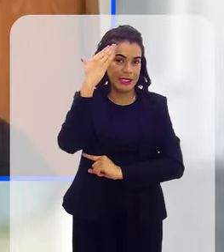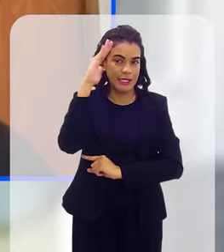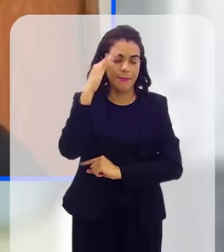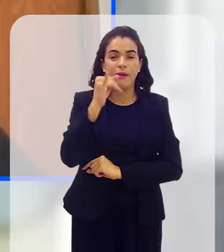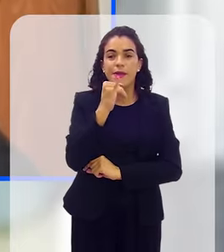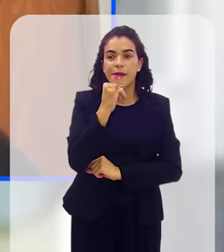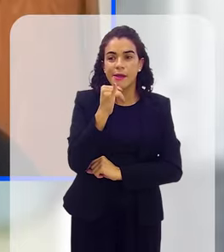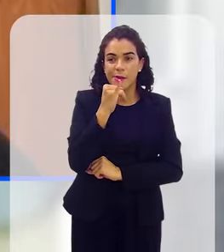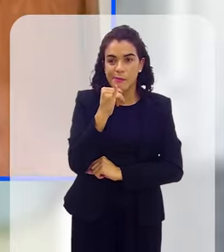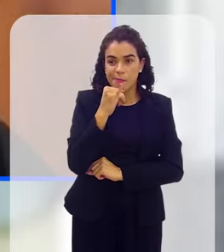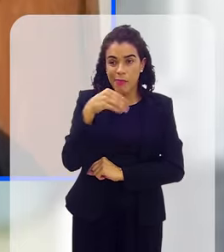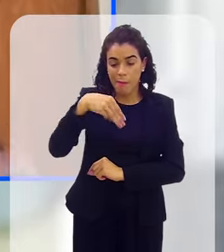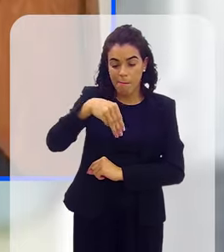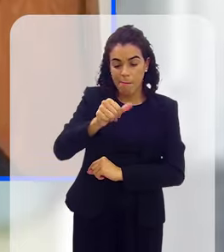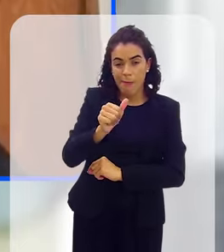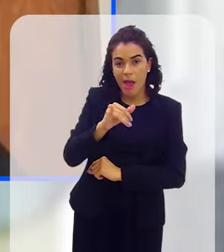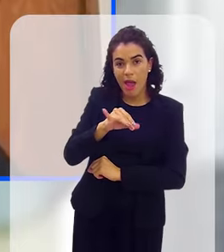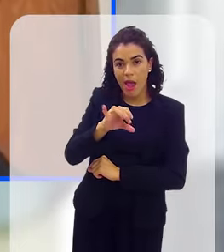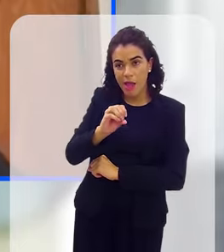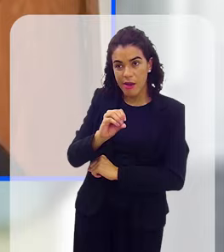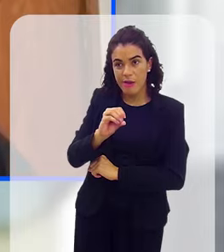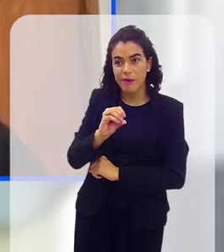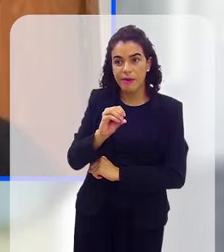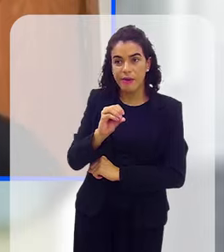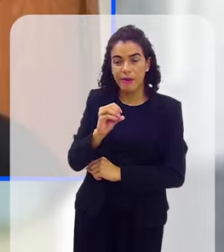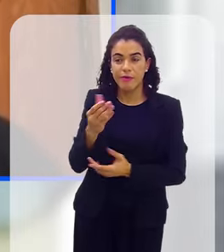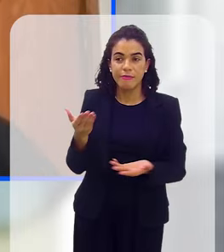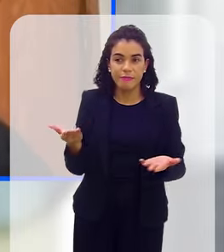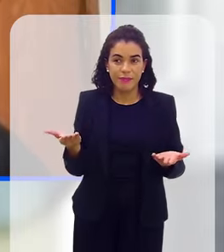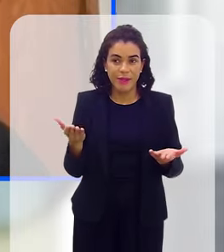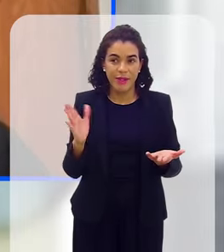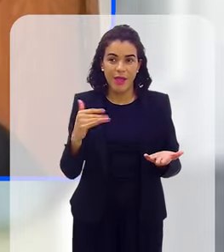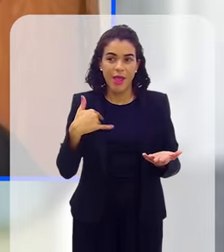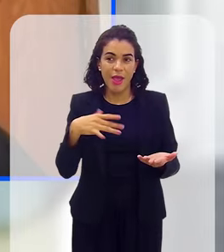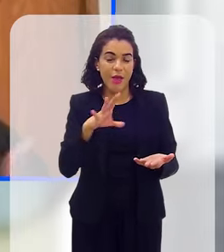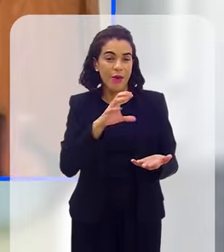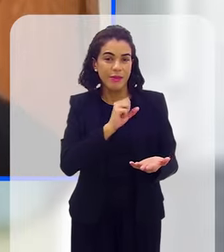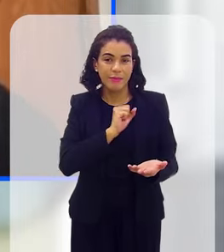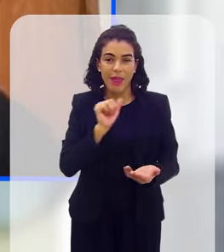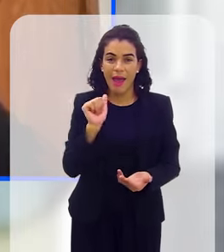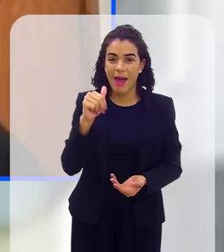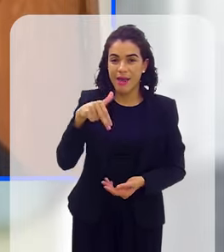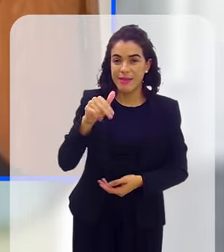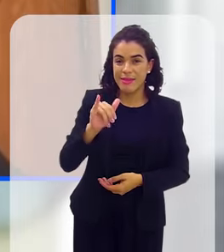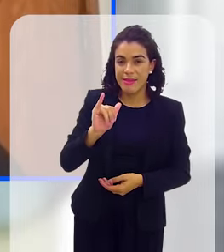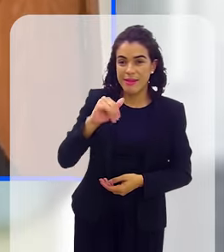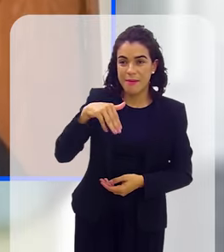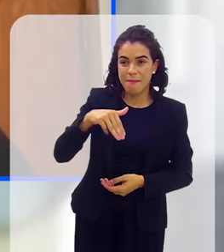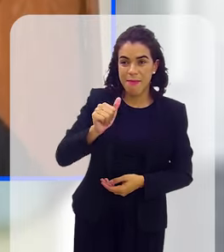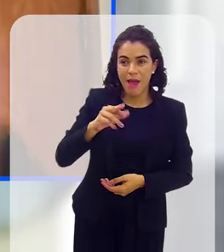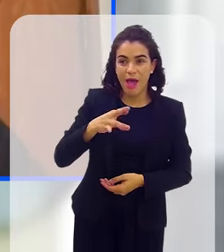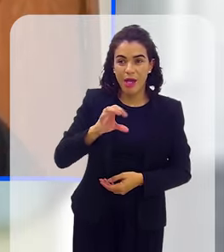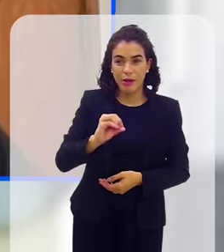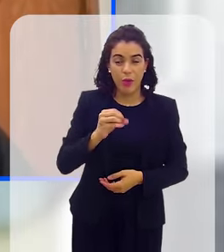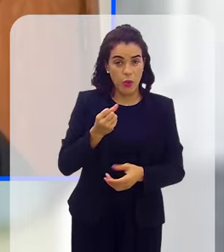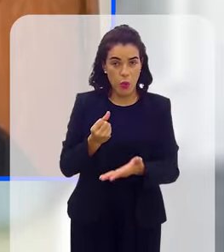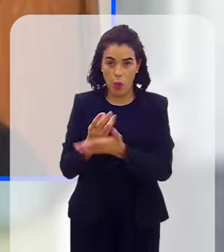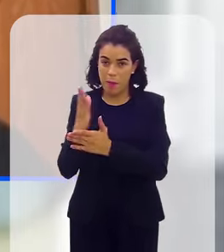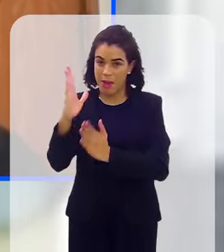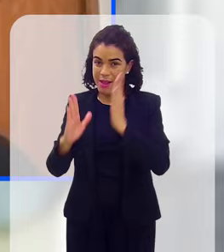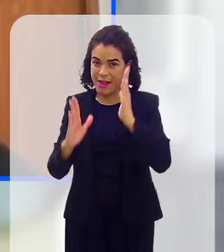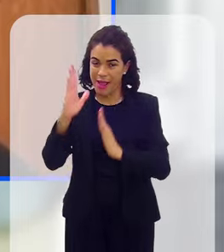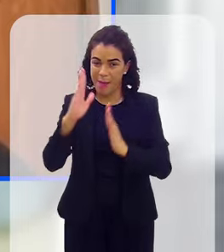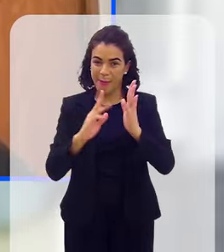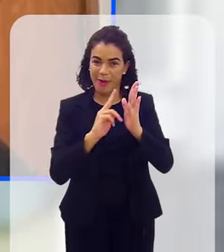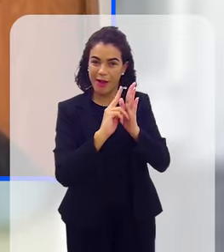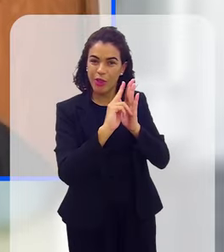por exemplo, a Inmario já esteve com o nome na lista, eu particularmente adoro a Inmario, não comprei na época que o nome estava na lista, mas